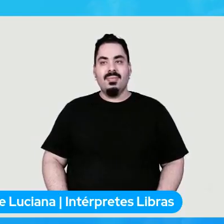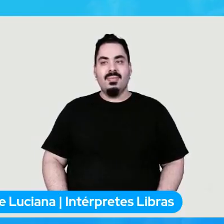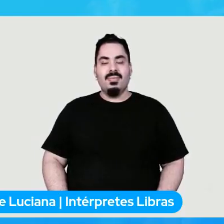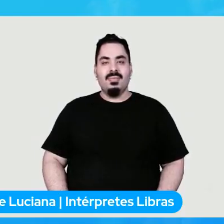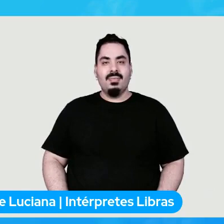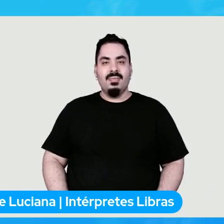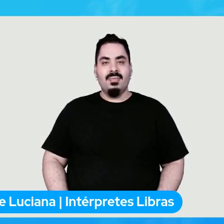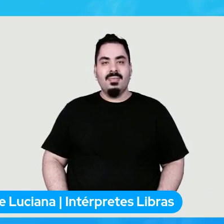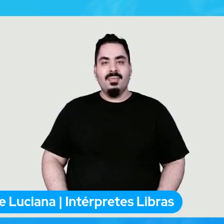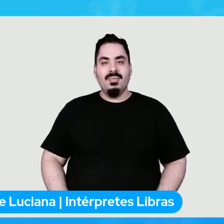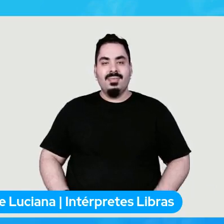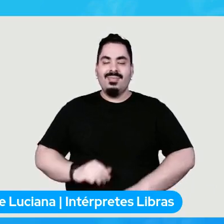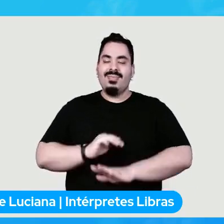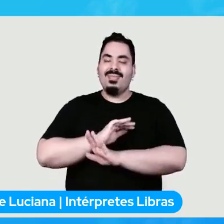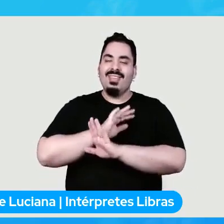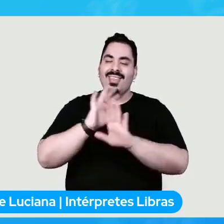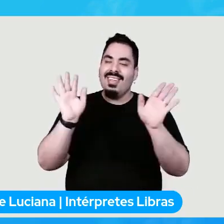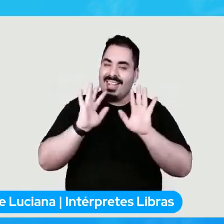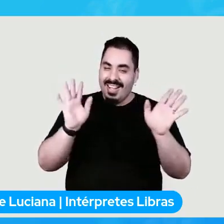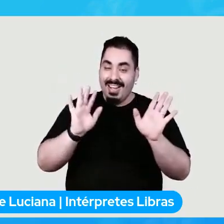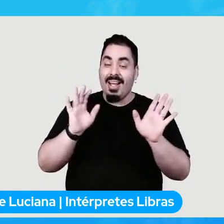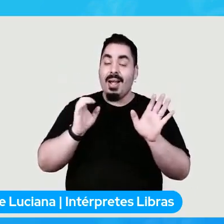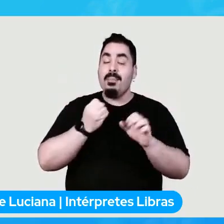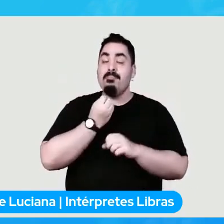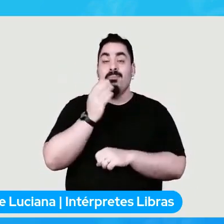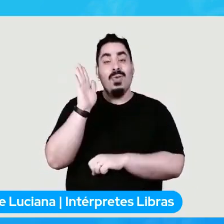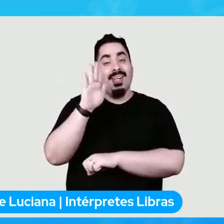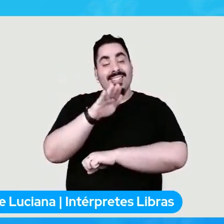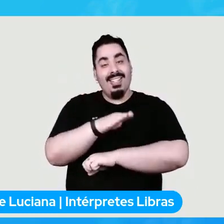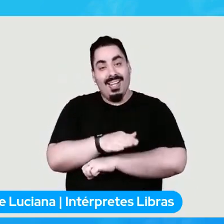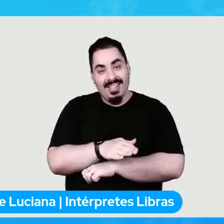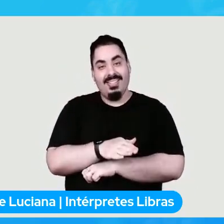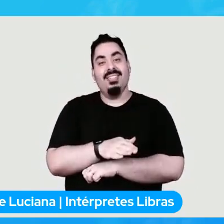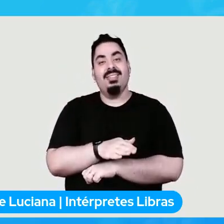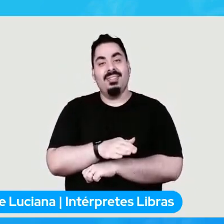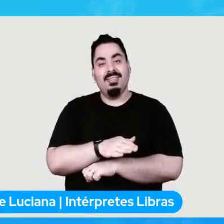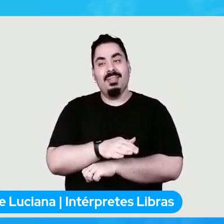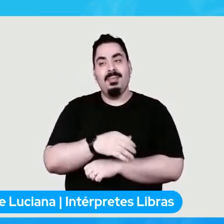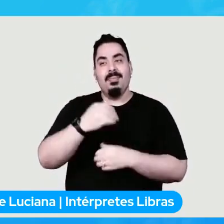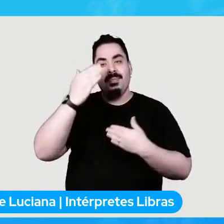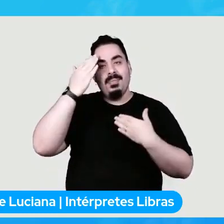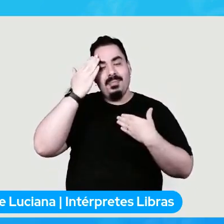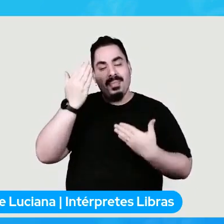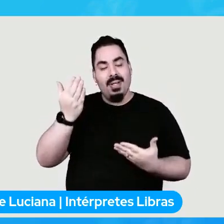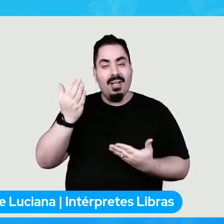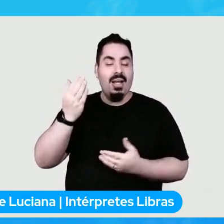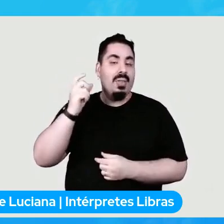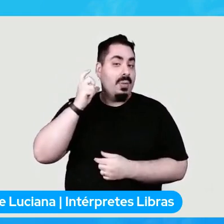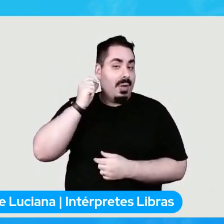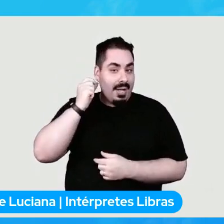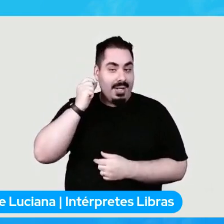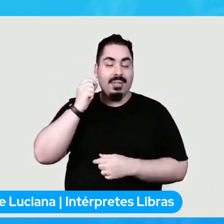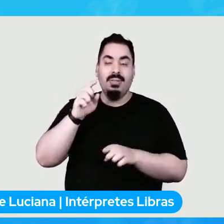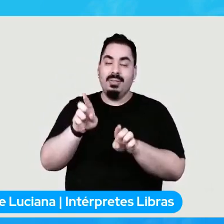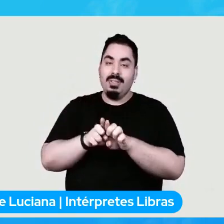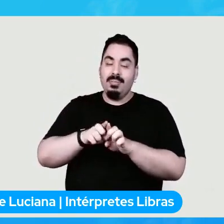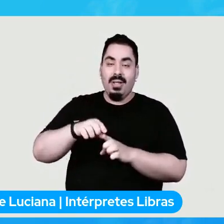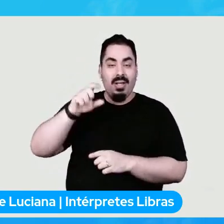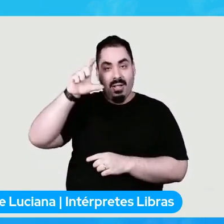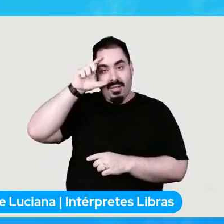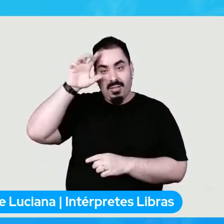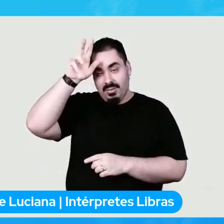Olá, muito boa tarde. Obrigado, Andrew e Luciana, que serão os nossos